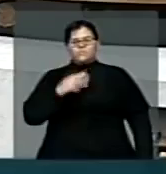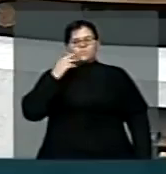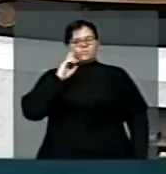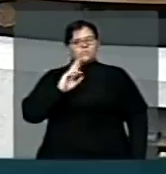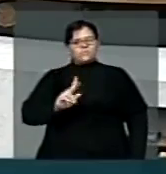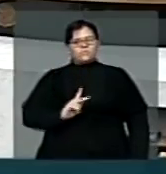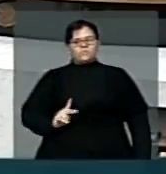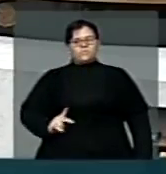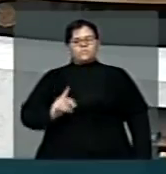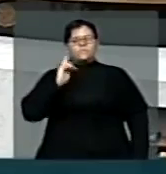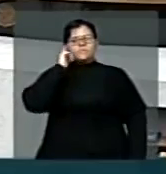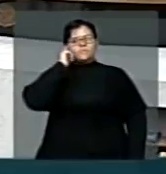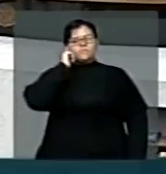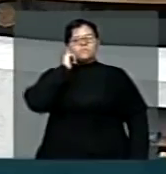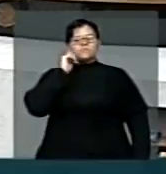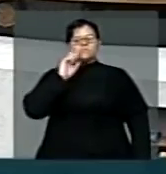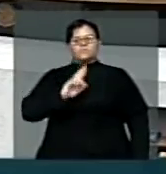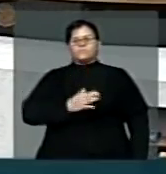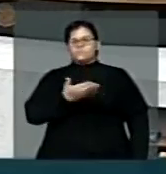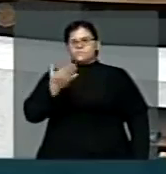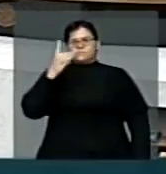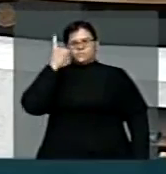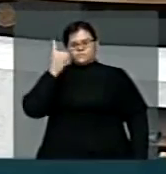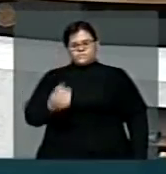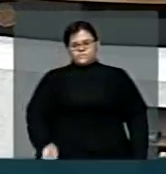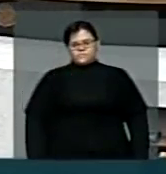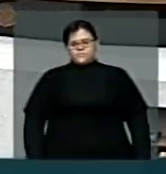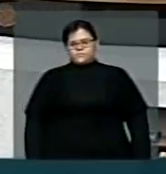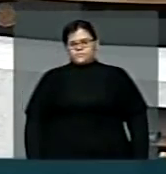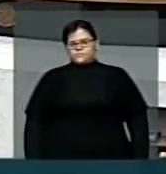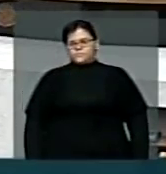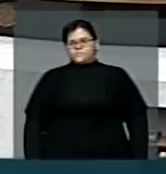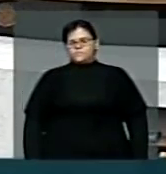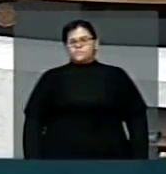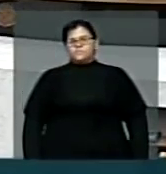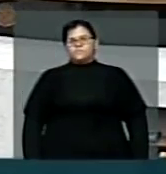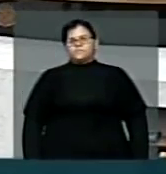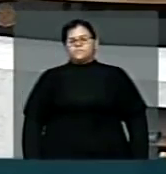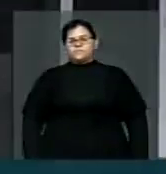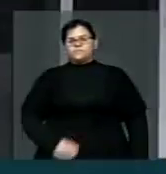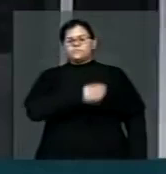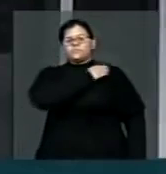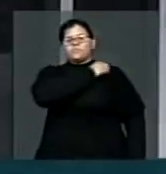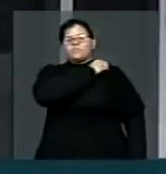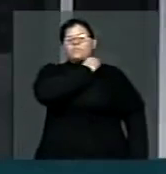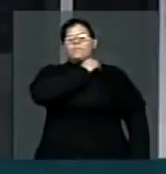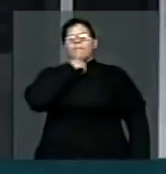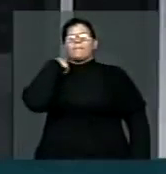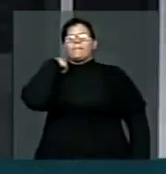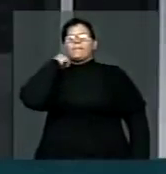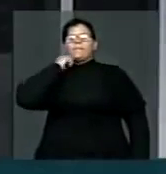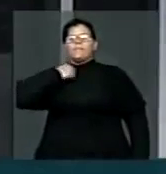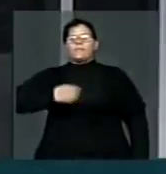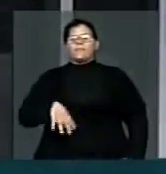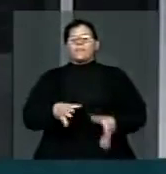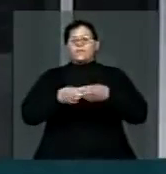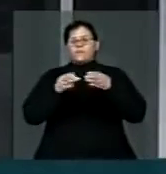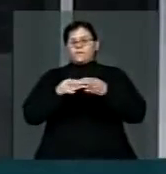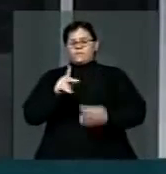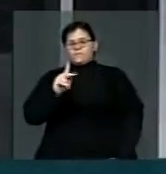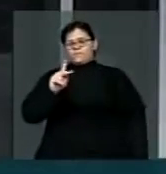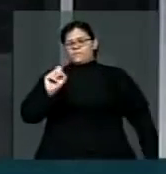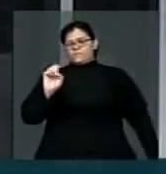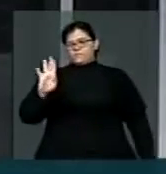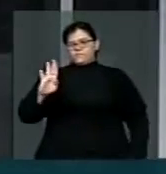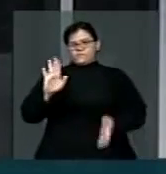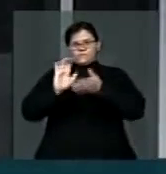Presidente, senhores e senhores deputados, deputadas, nós queremos em nome do PSB saudar